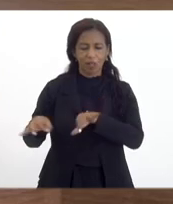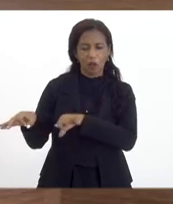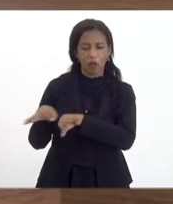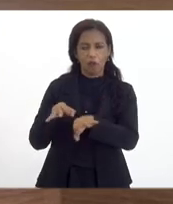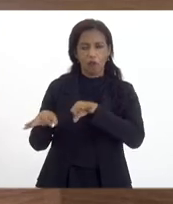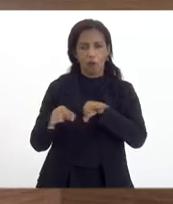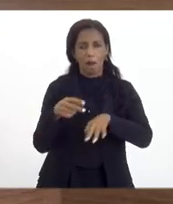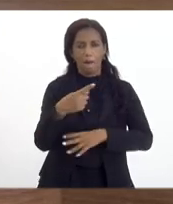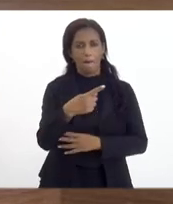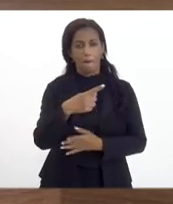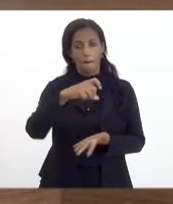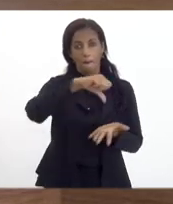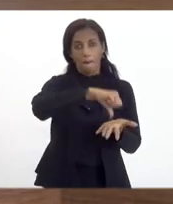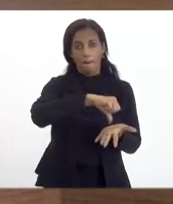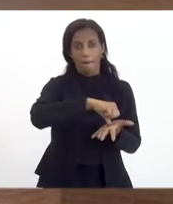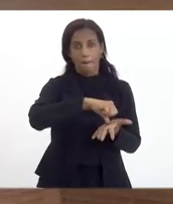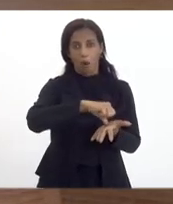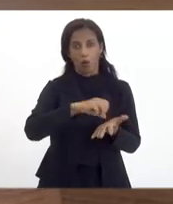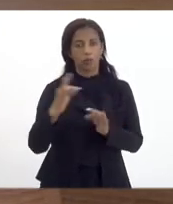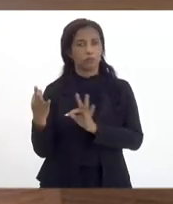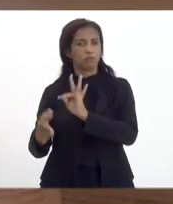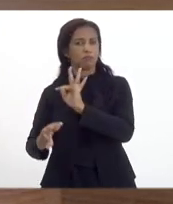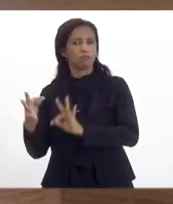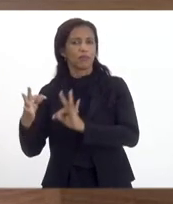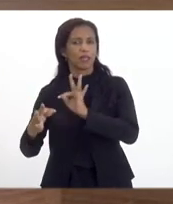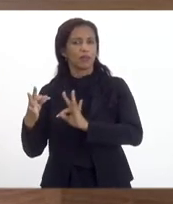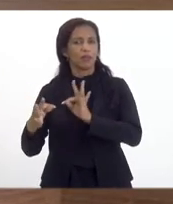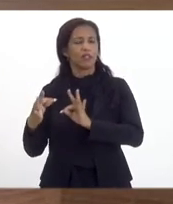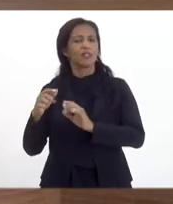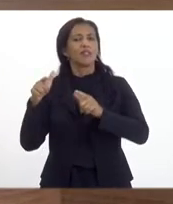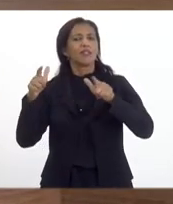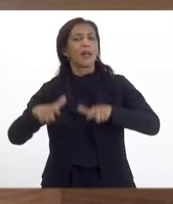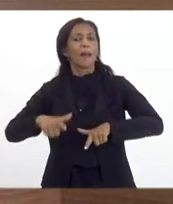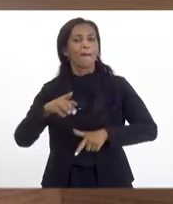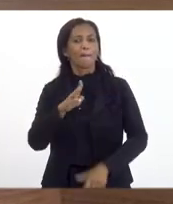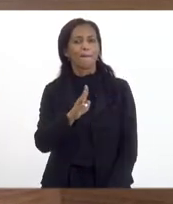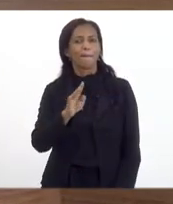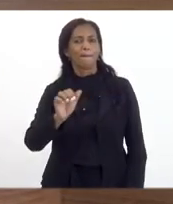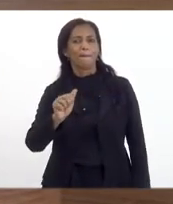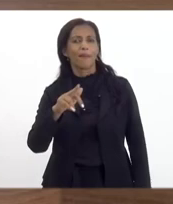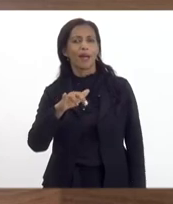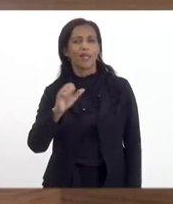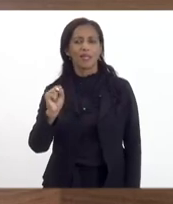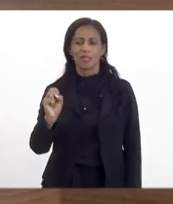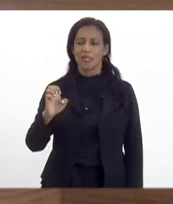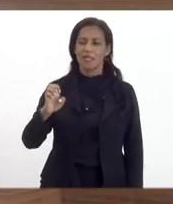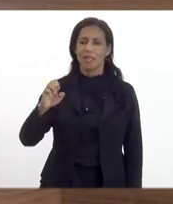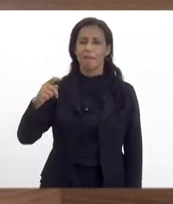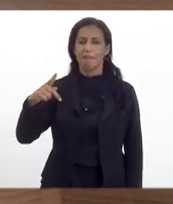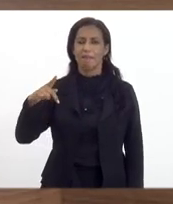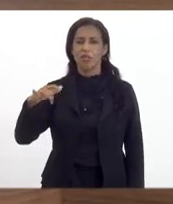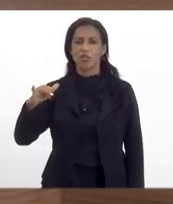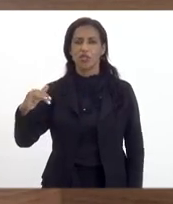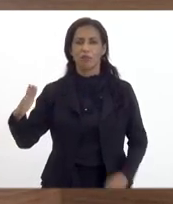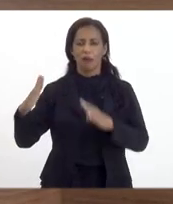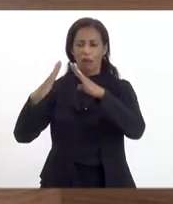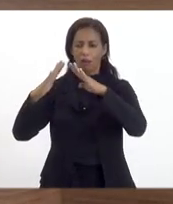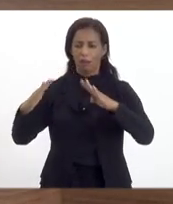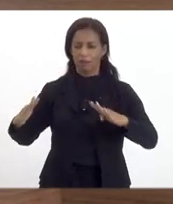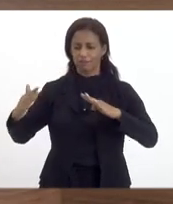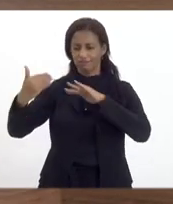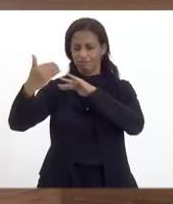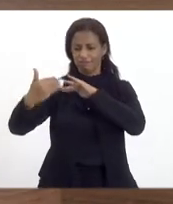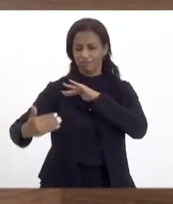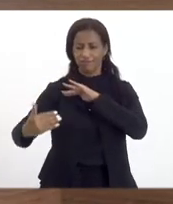do Polo Tecnológico do Mar da Baía de Sepetiba, que nada mais é do que um cluster com um formato em triplice hélice envolvendo o